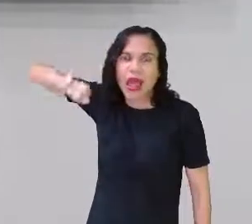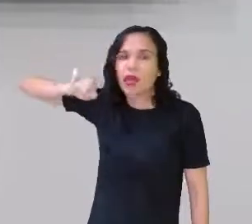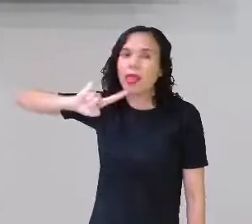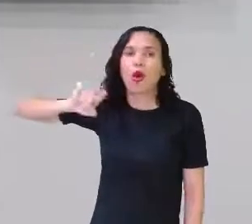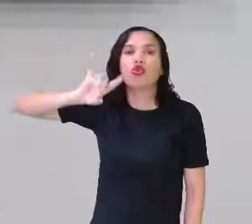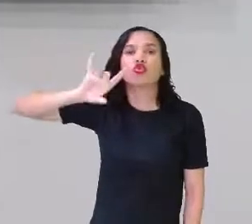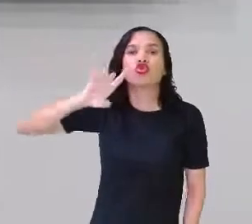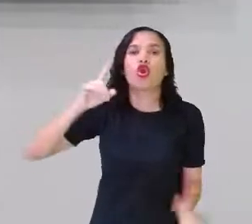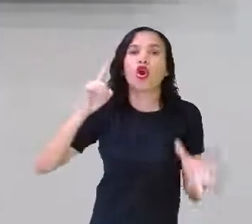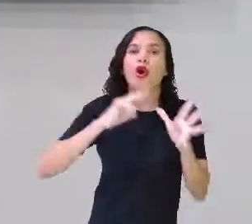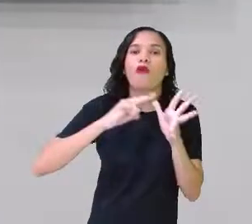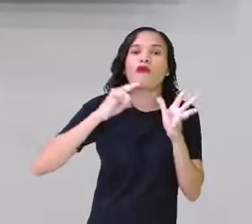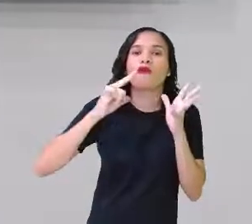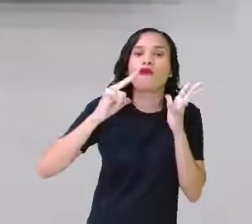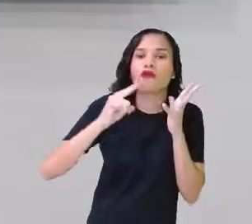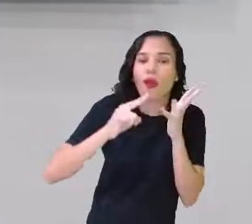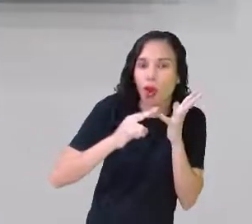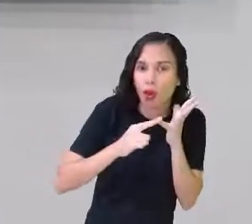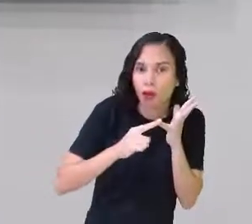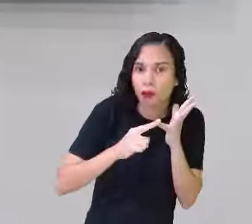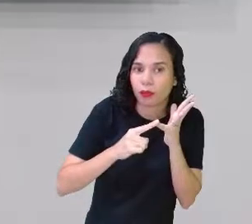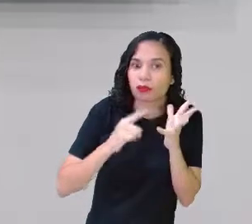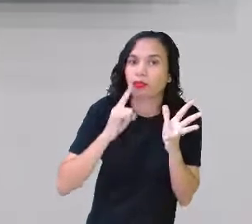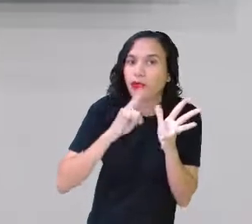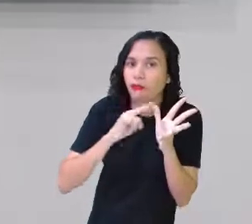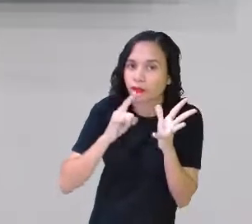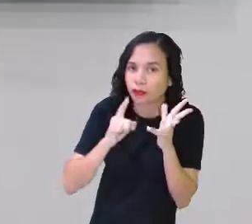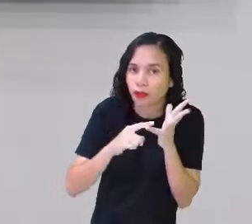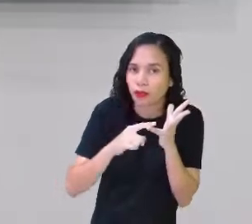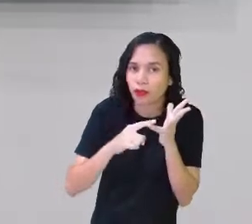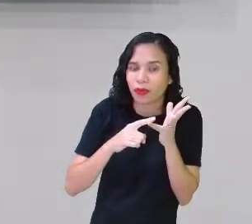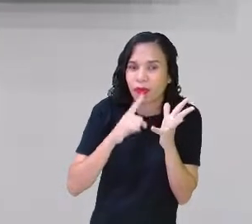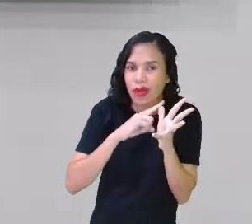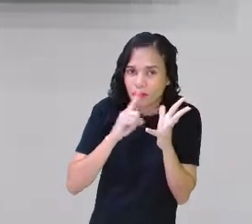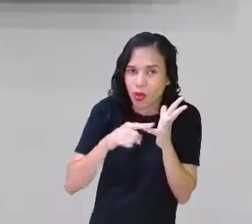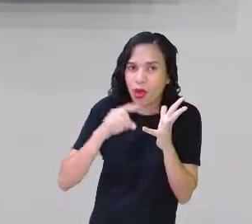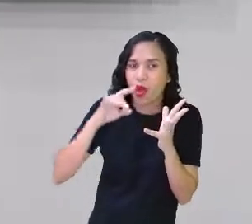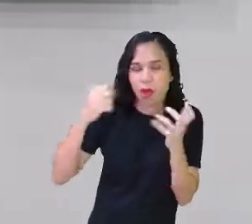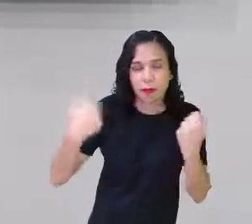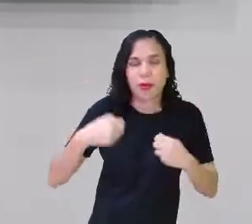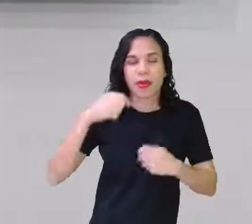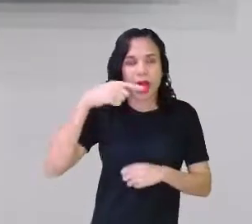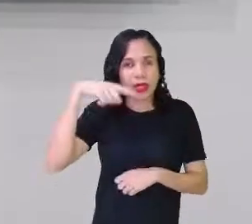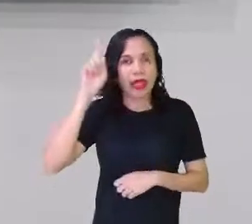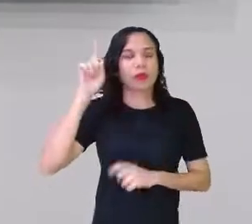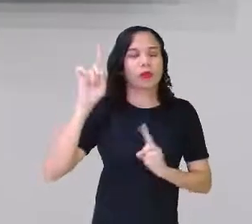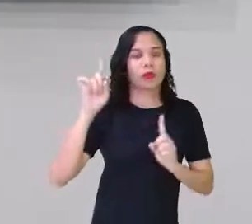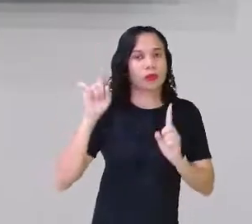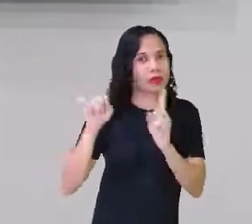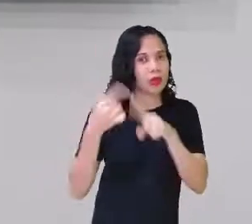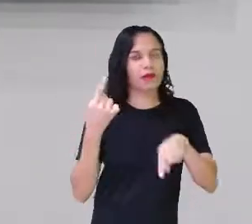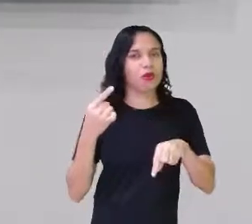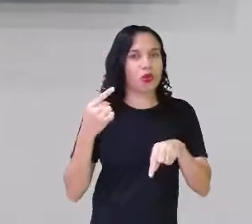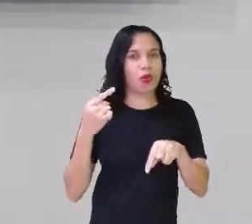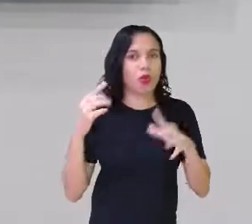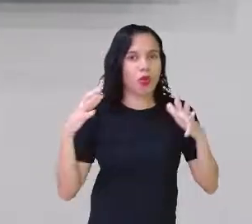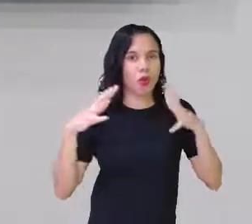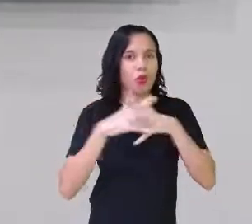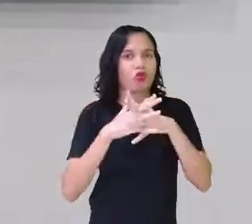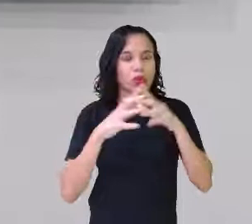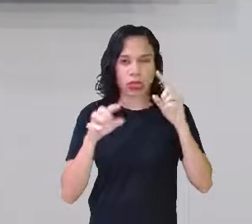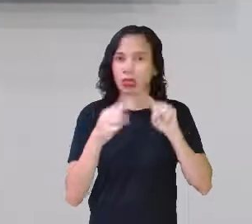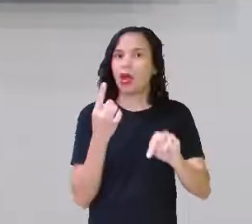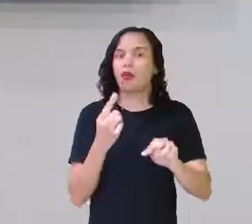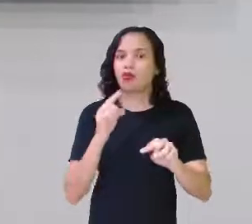na vogal, tá certo? Não escreve em cima do ano. Não faz aquele chapéu em cima assim, não. Não faz isso, tá? É só em cima